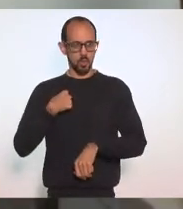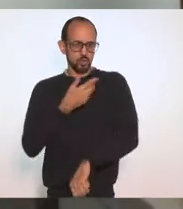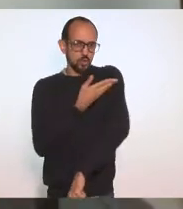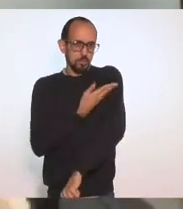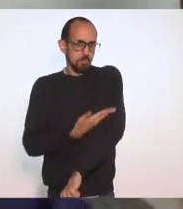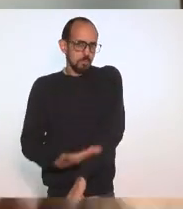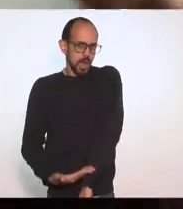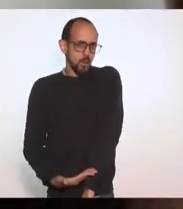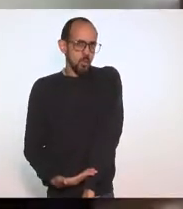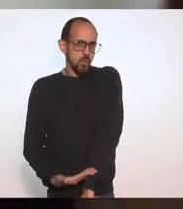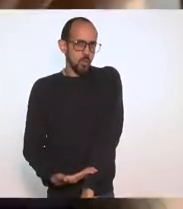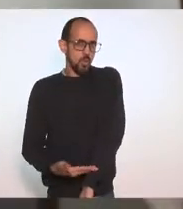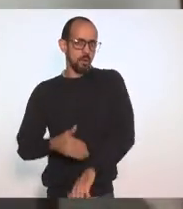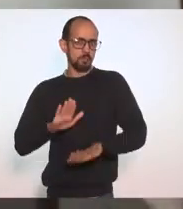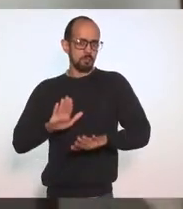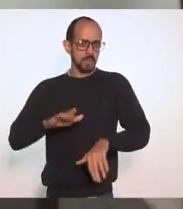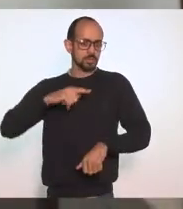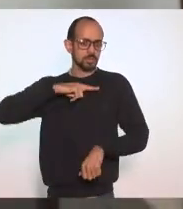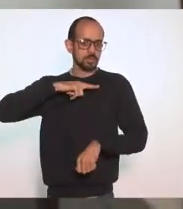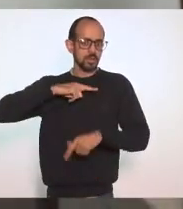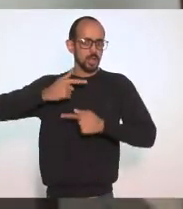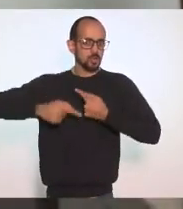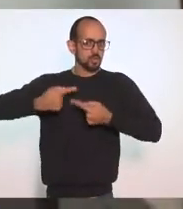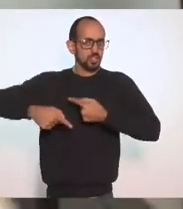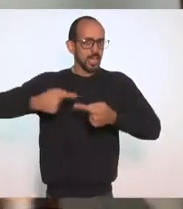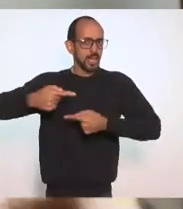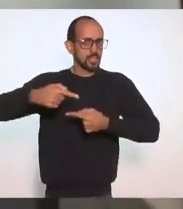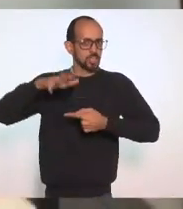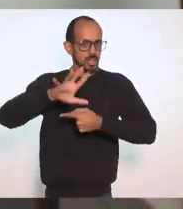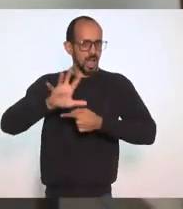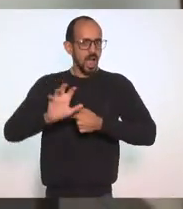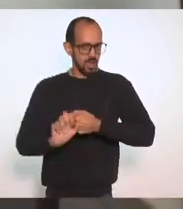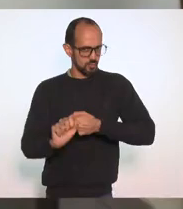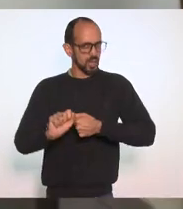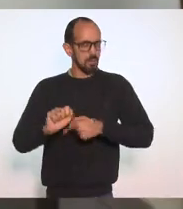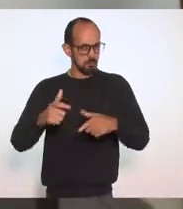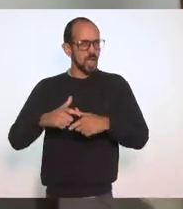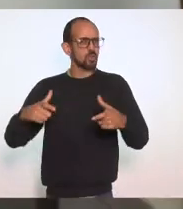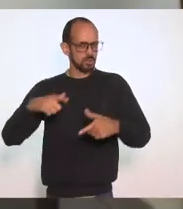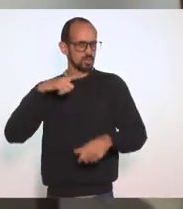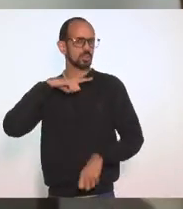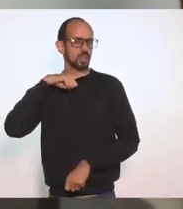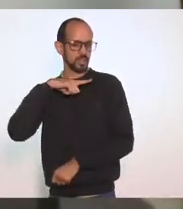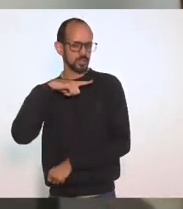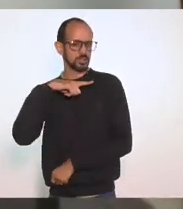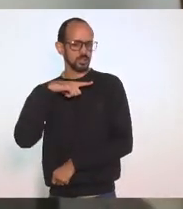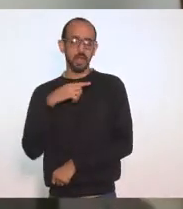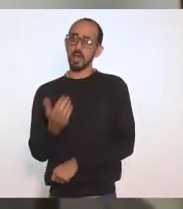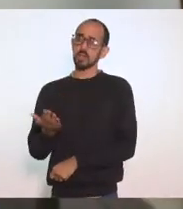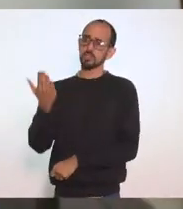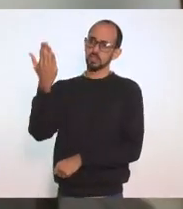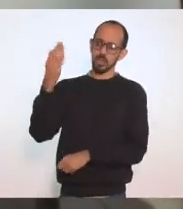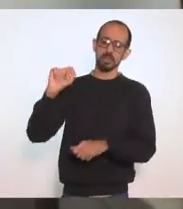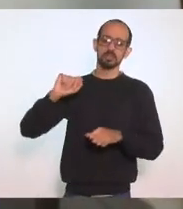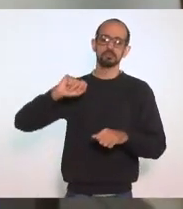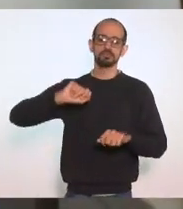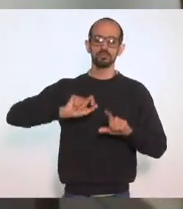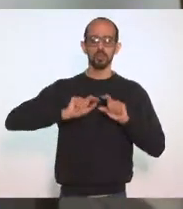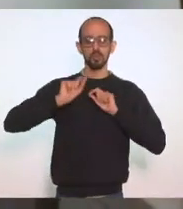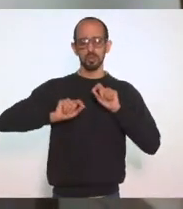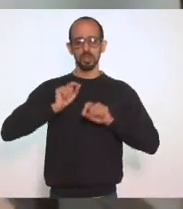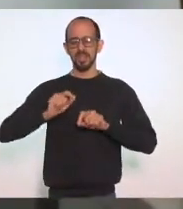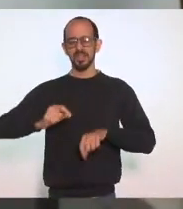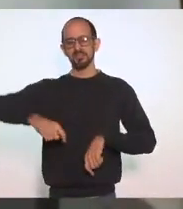Mas tenho Matriz africana Uma grande Maioria dos brasileiros Vossa excelência É uma